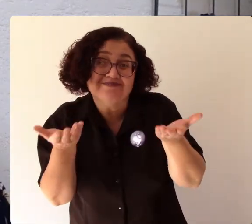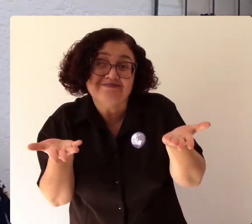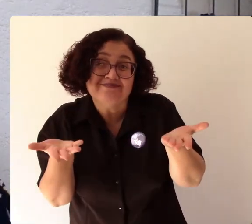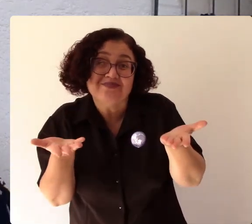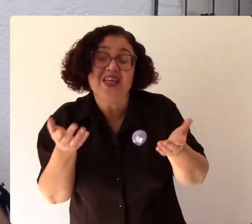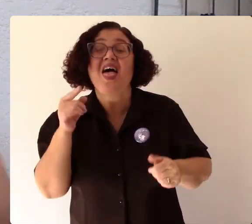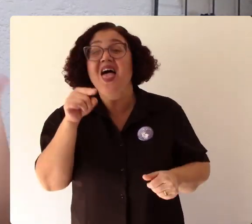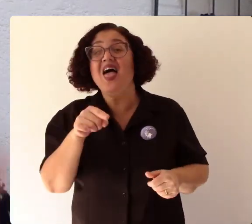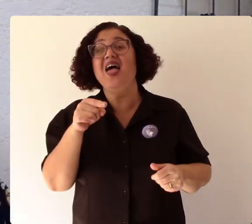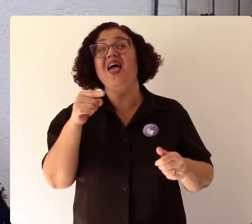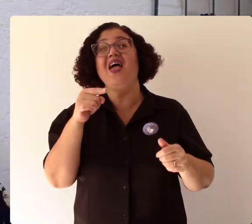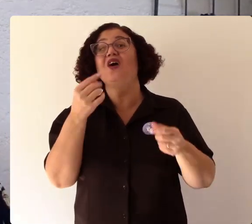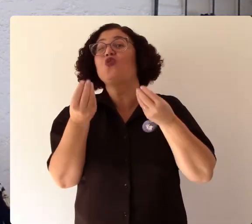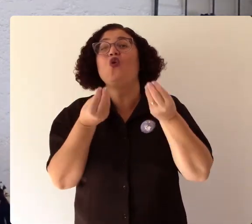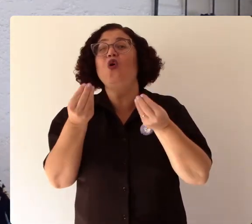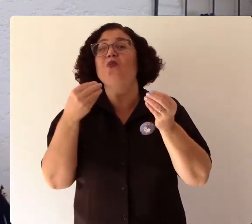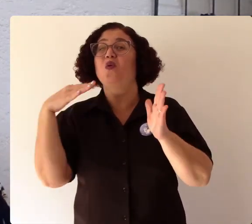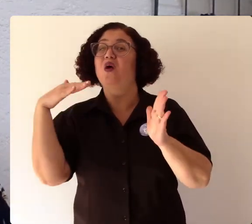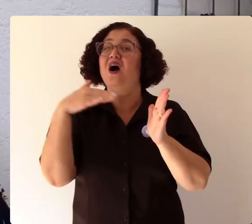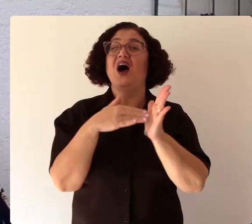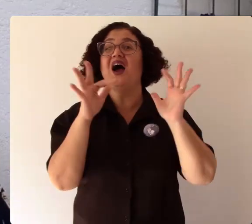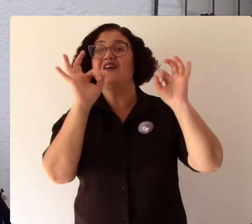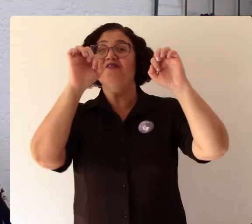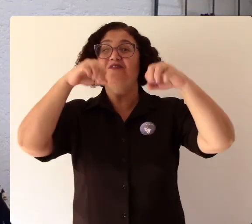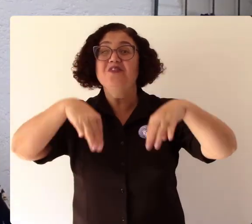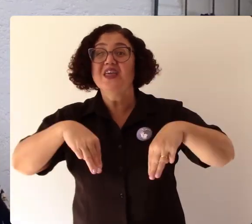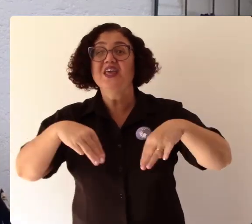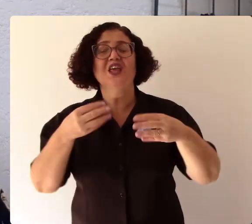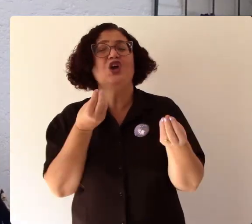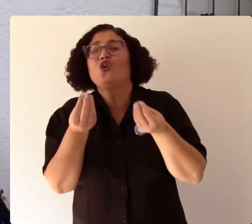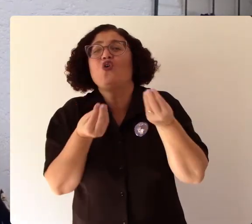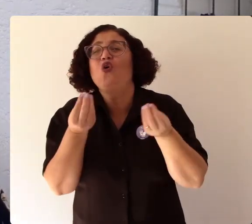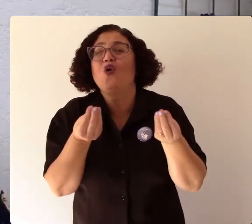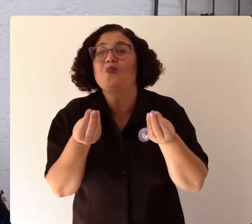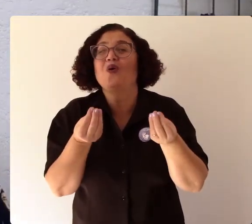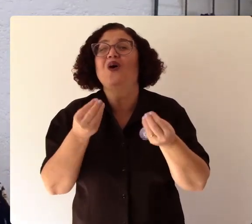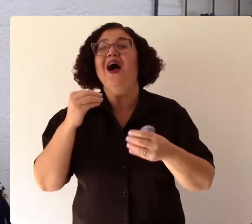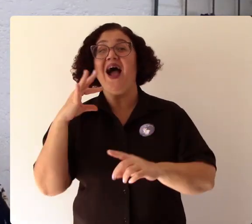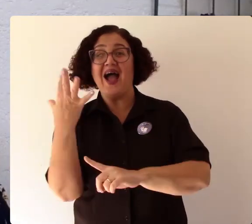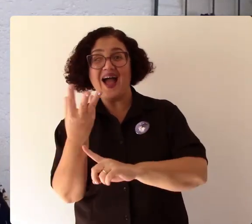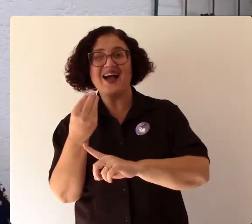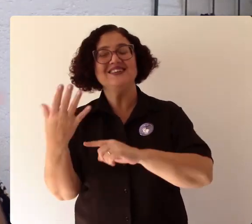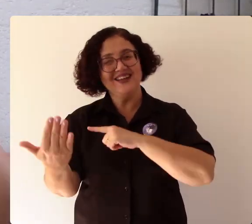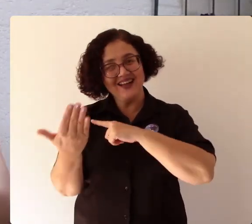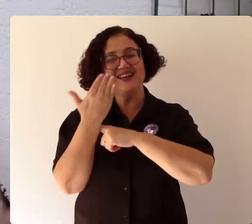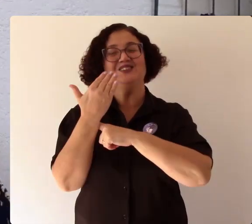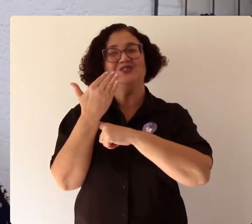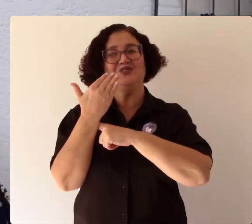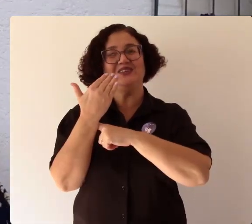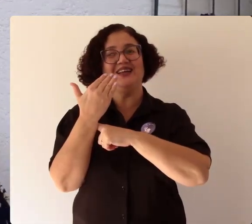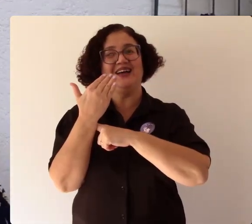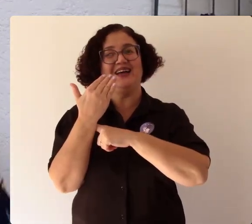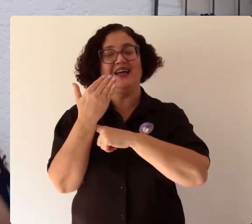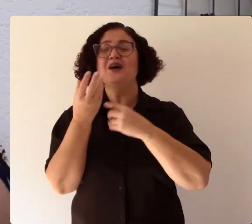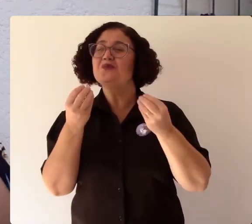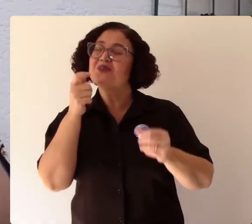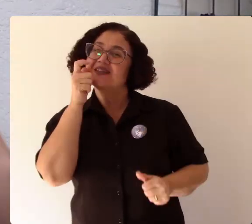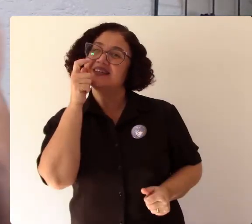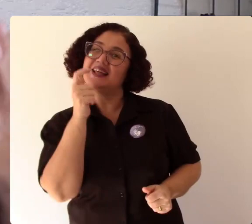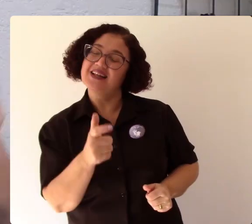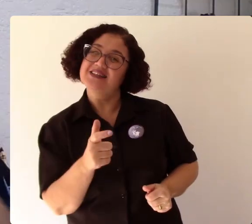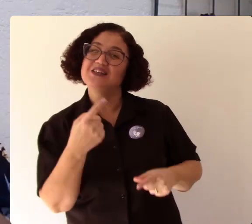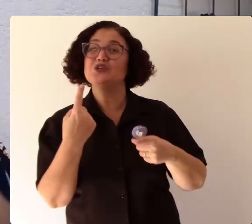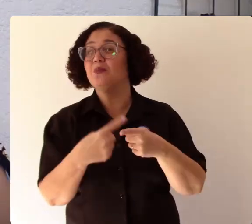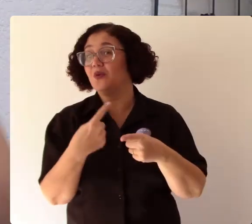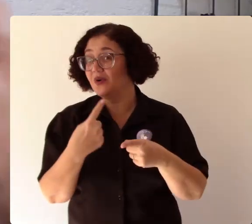finitude é dessa incompletude que a arte consegue muitas vezes dizer e aí é interessante porque a arte